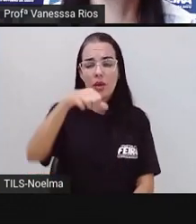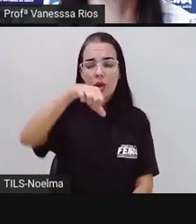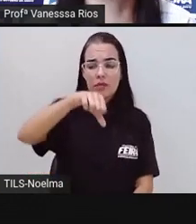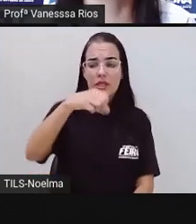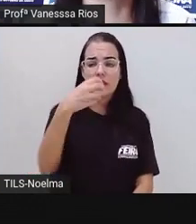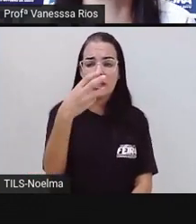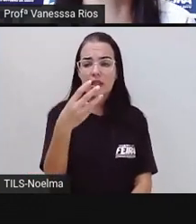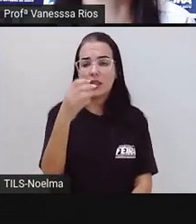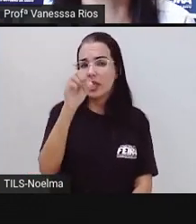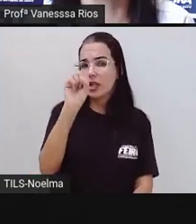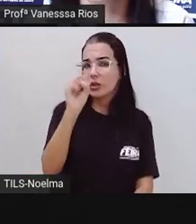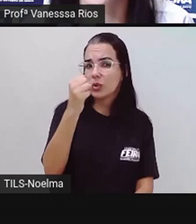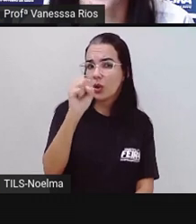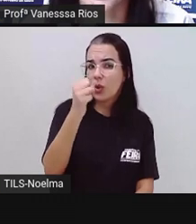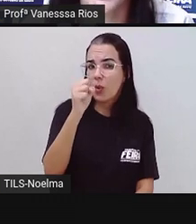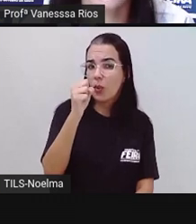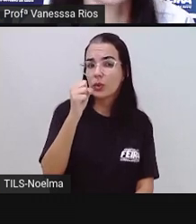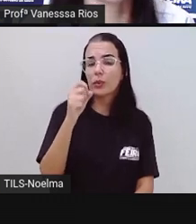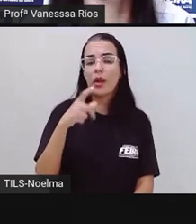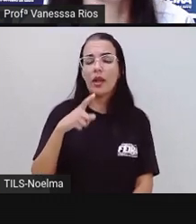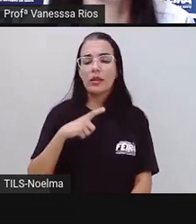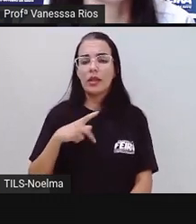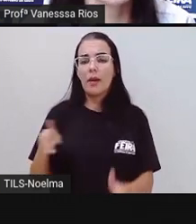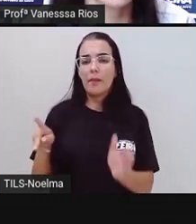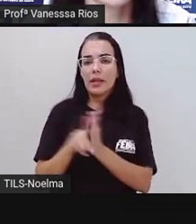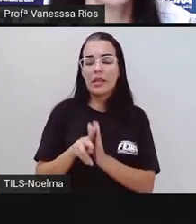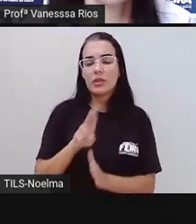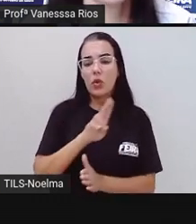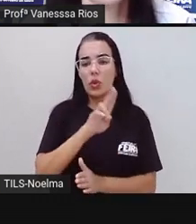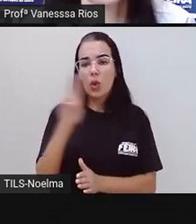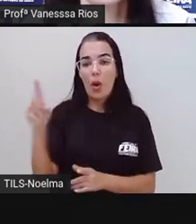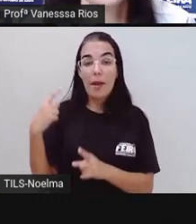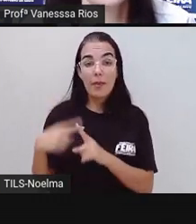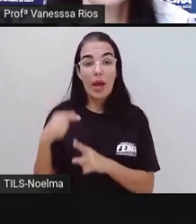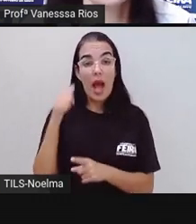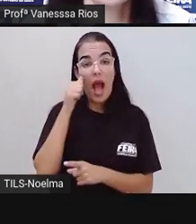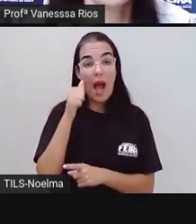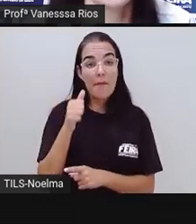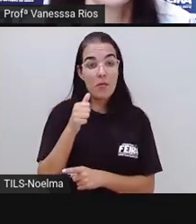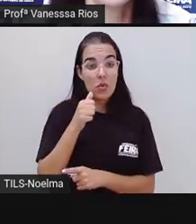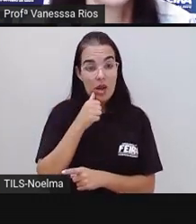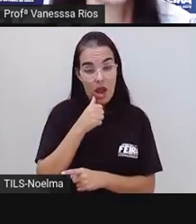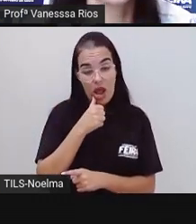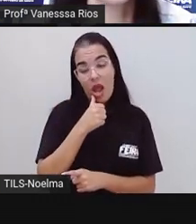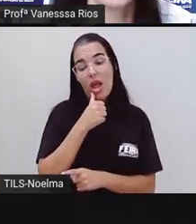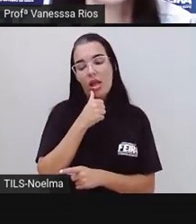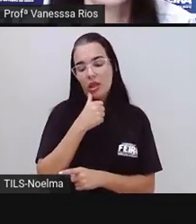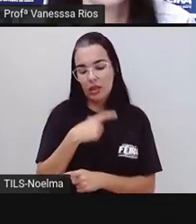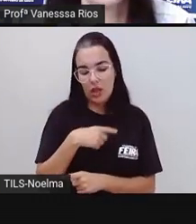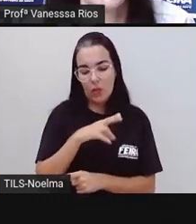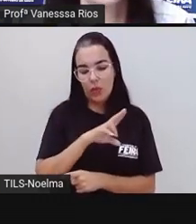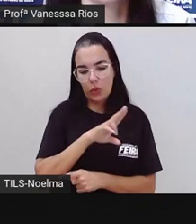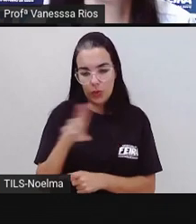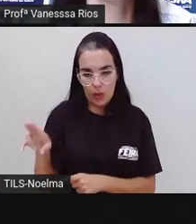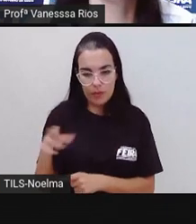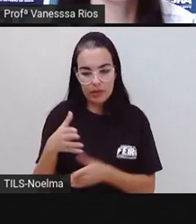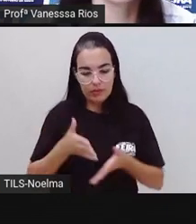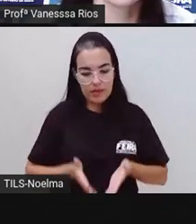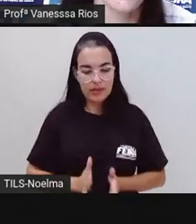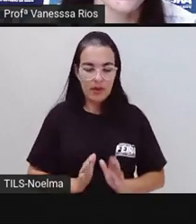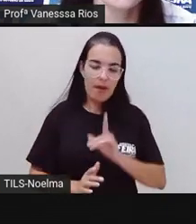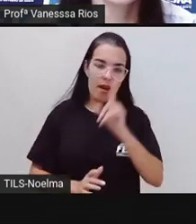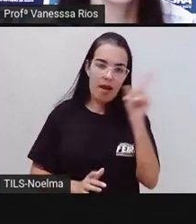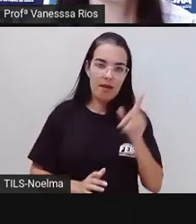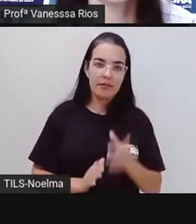por ser o lugar de origem dessa heroína. Até 1938 o distrito era denominado São